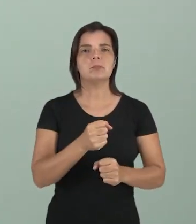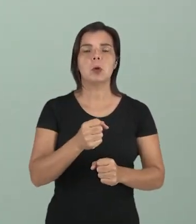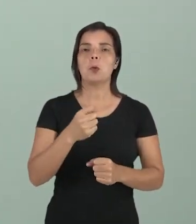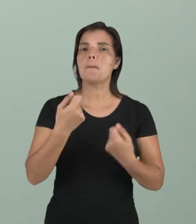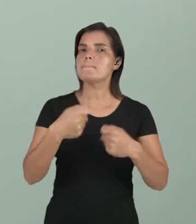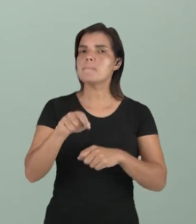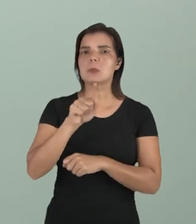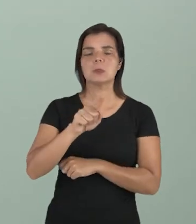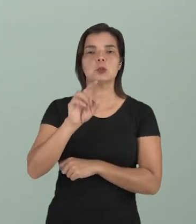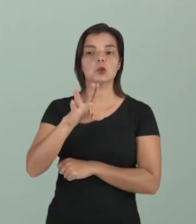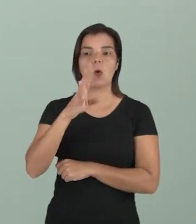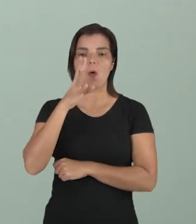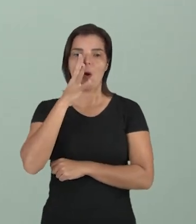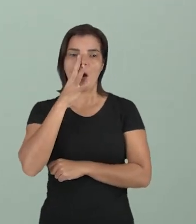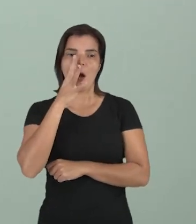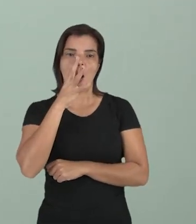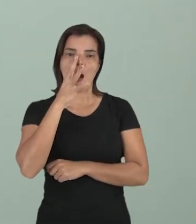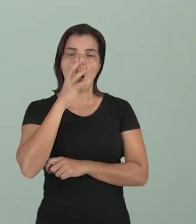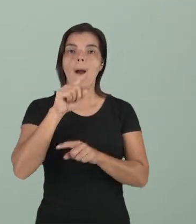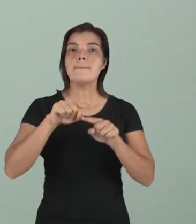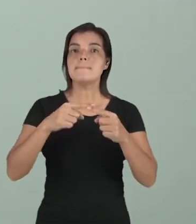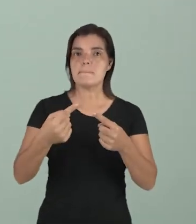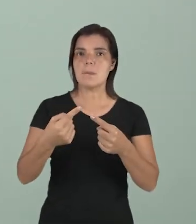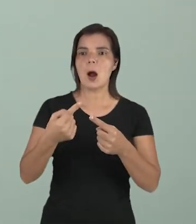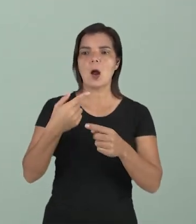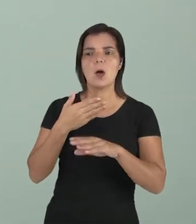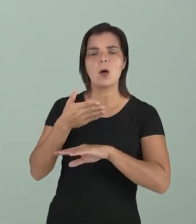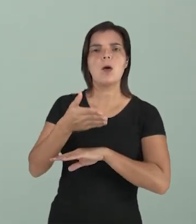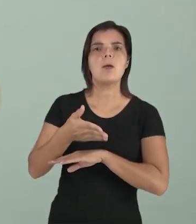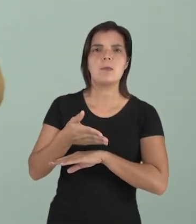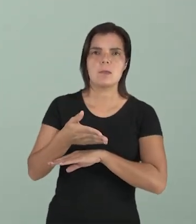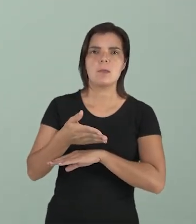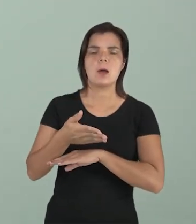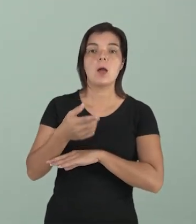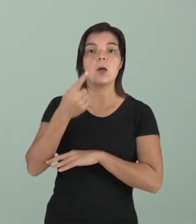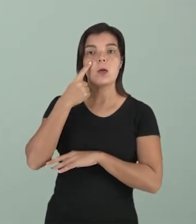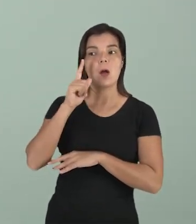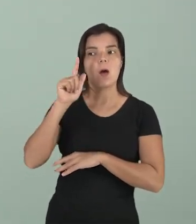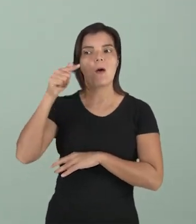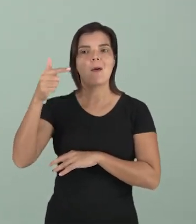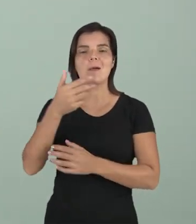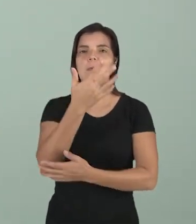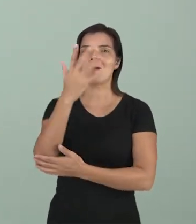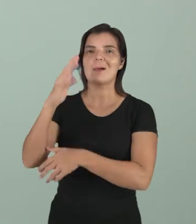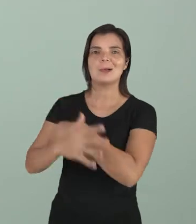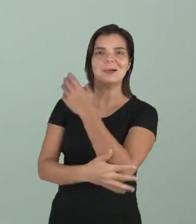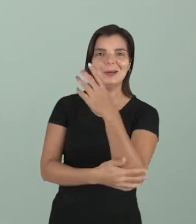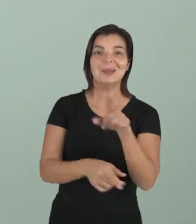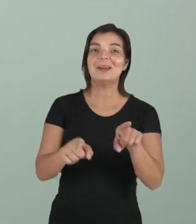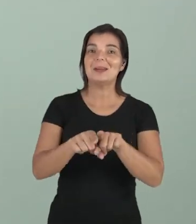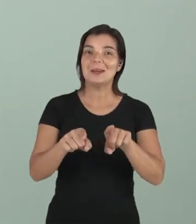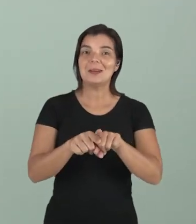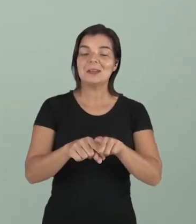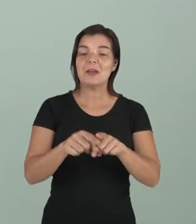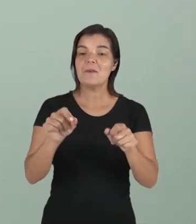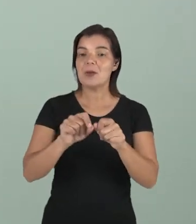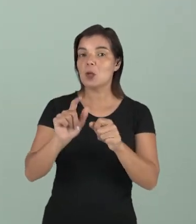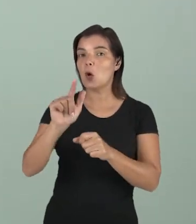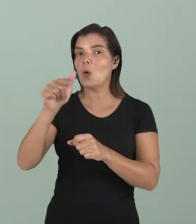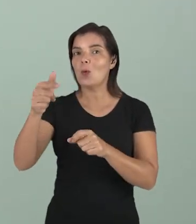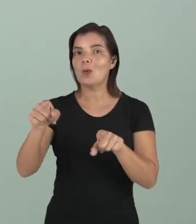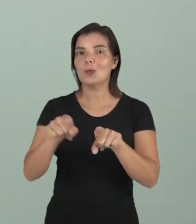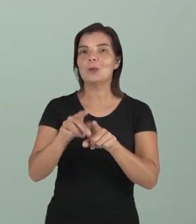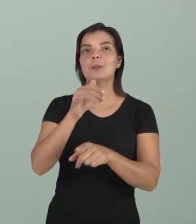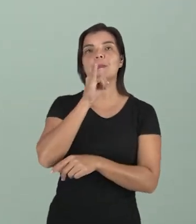contemplar a obra de um criador, eu devo interferir, eu devo recriar a natureza, eu devo reproduzir,